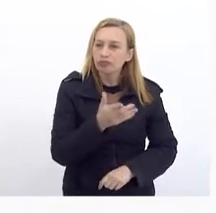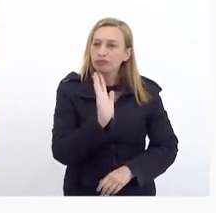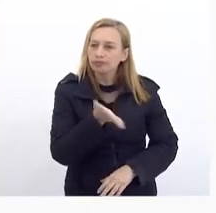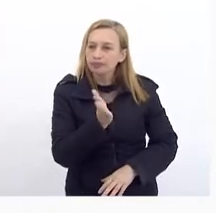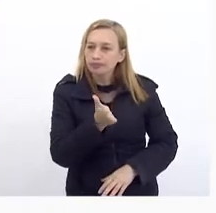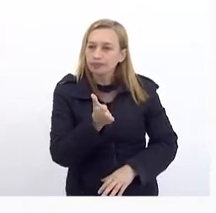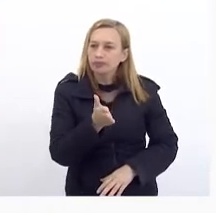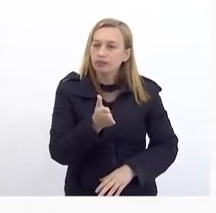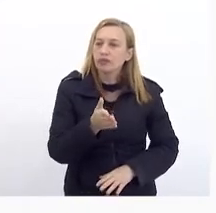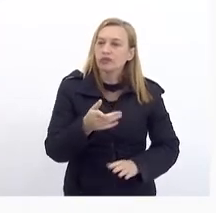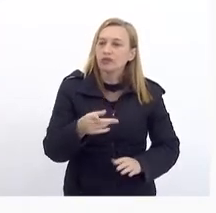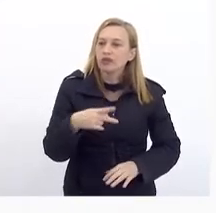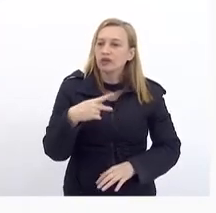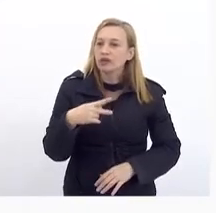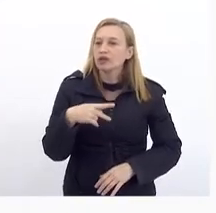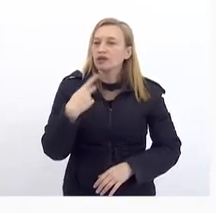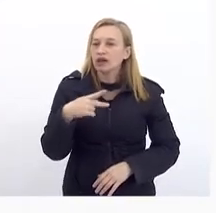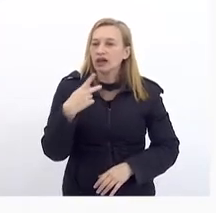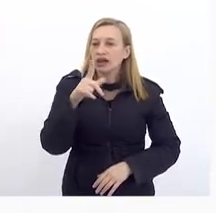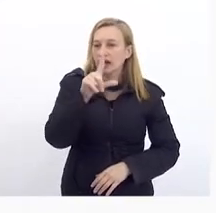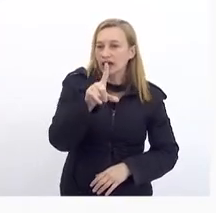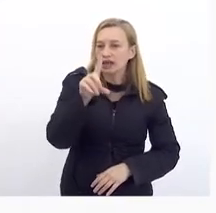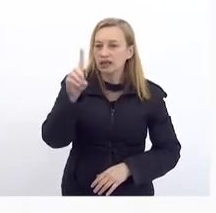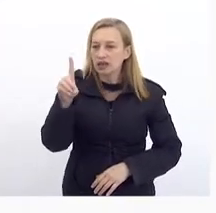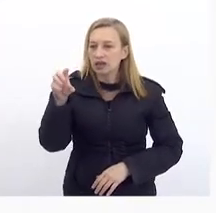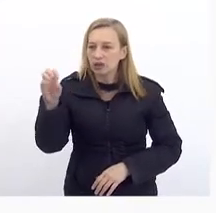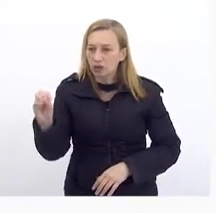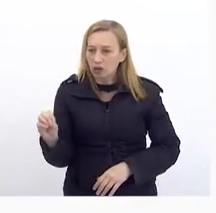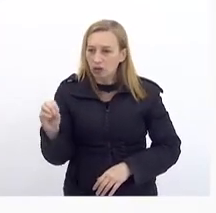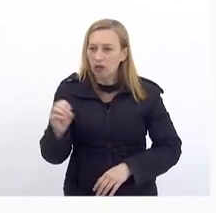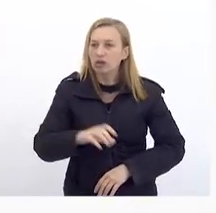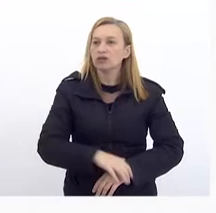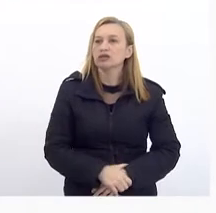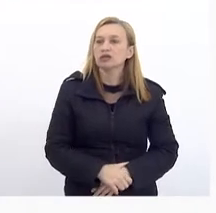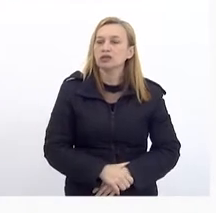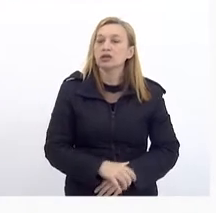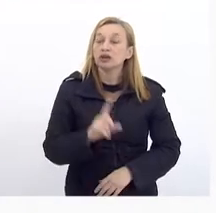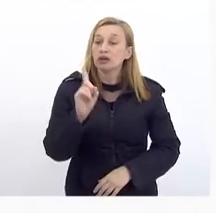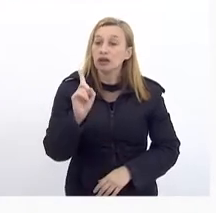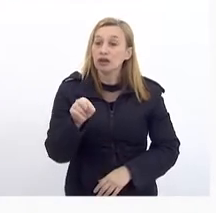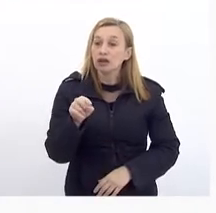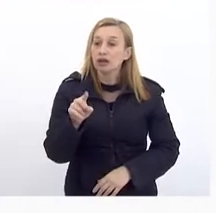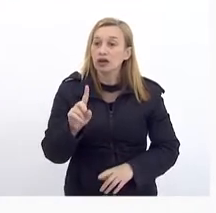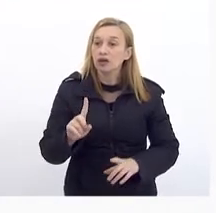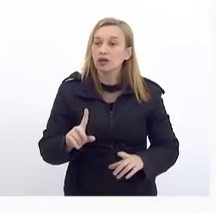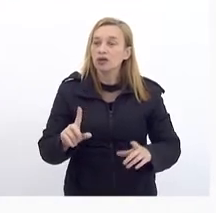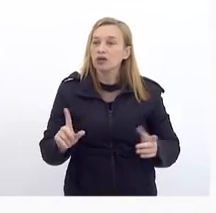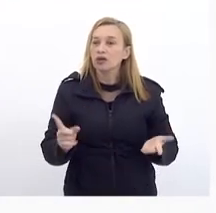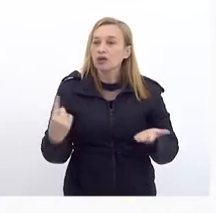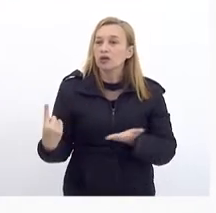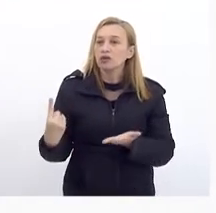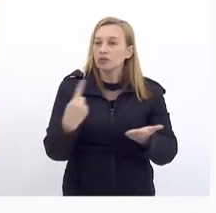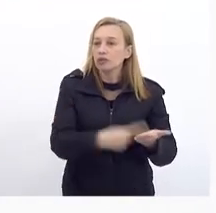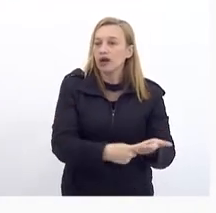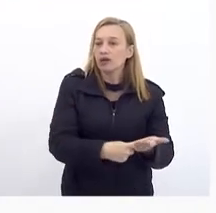trazido Na LDO Fundamental Na nossa LDO Que era As ações do Pacto RJ